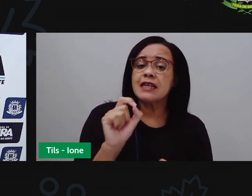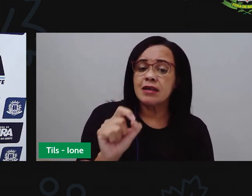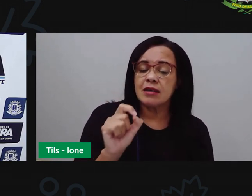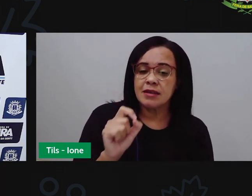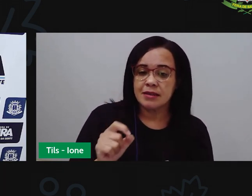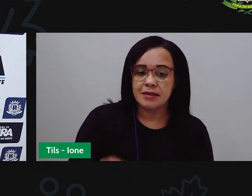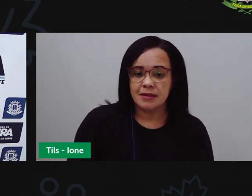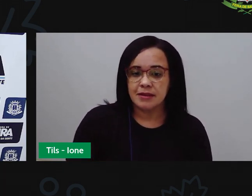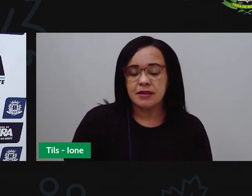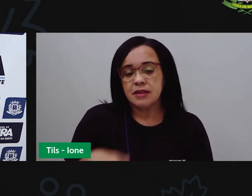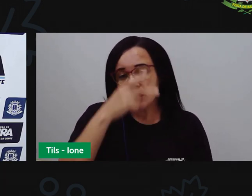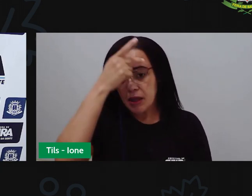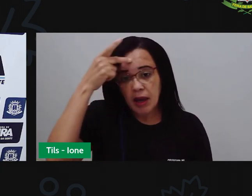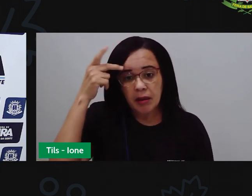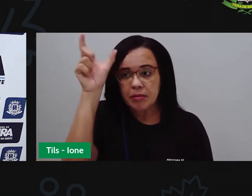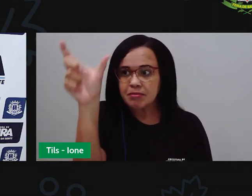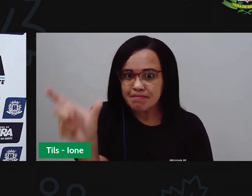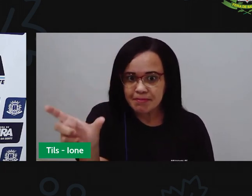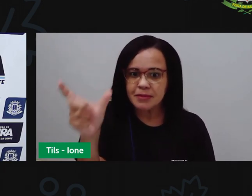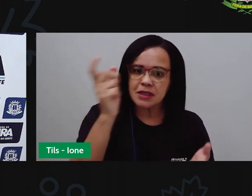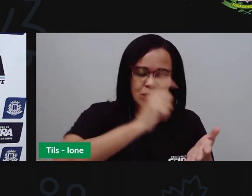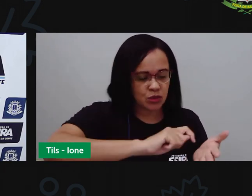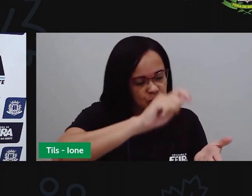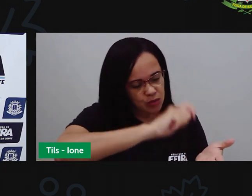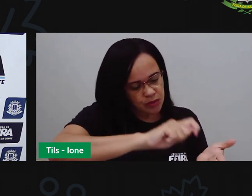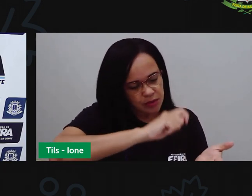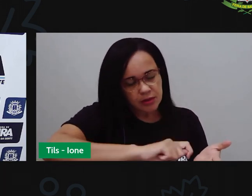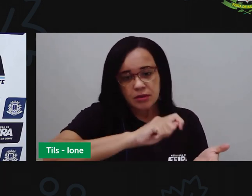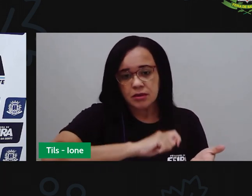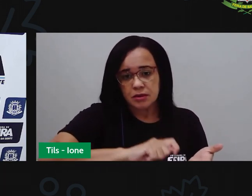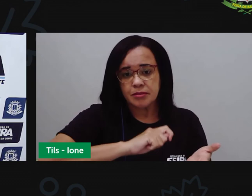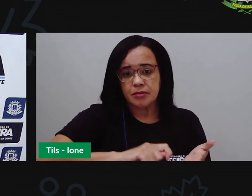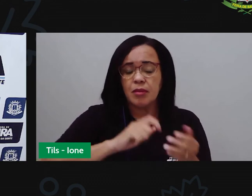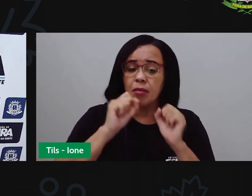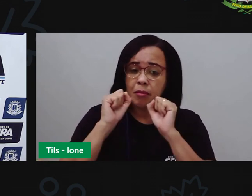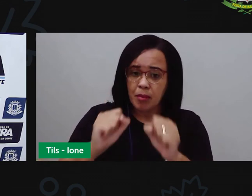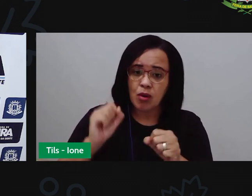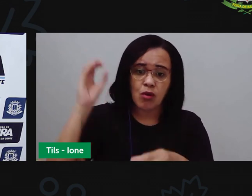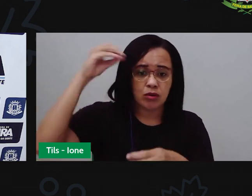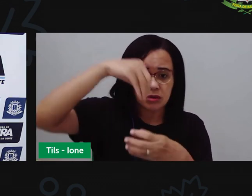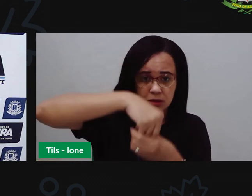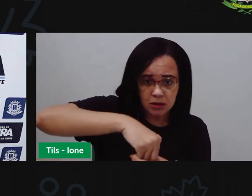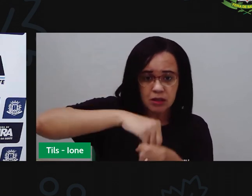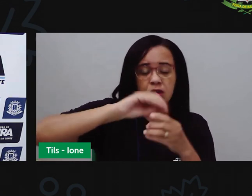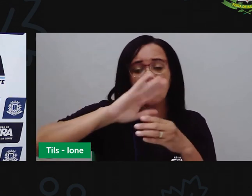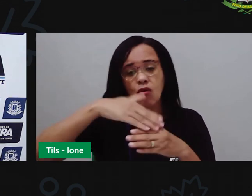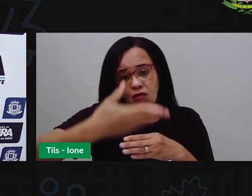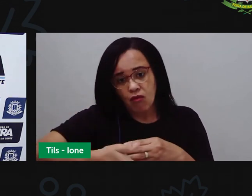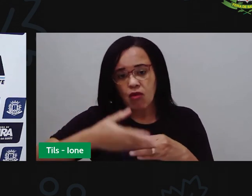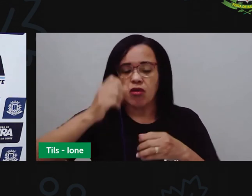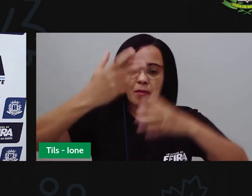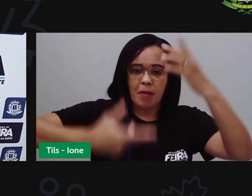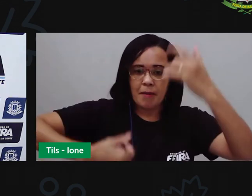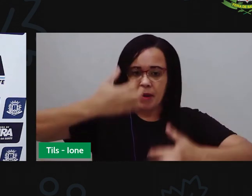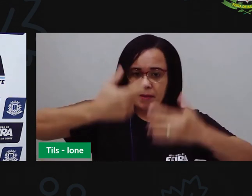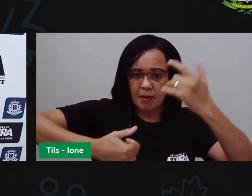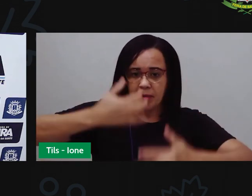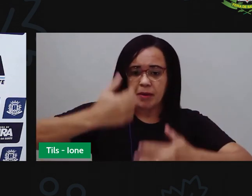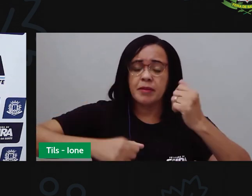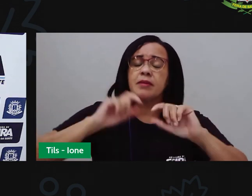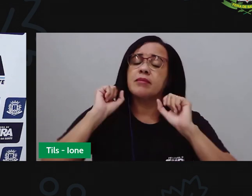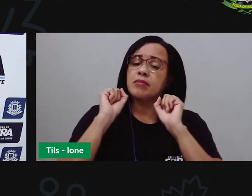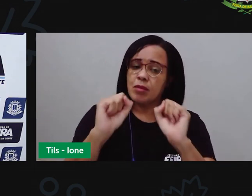convite, pode vir tanto dentro do convite quanto na parte de fora. A gente viu que é um texto que é utilizado